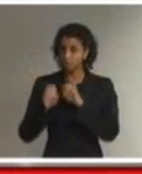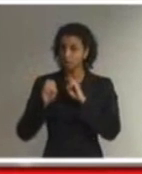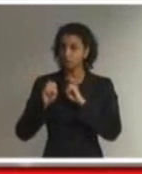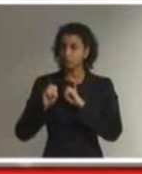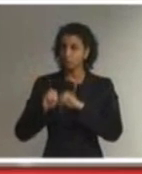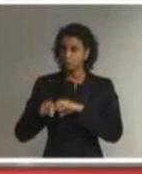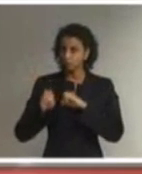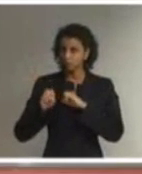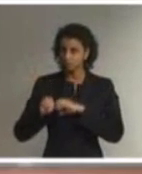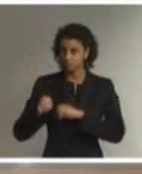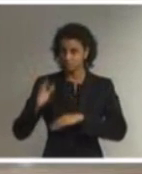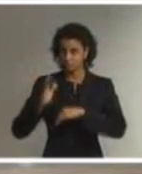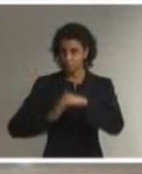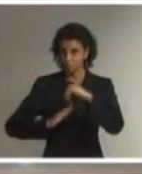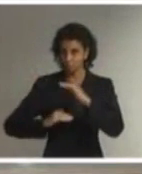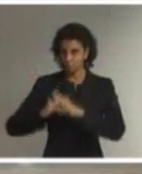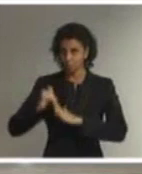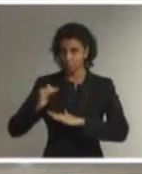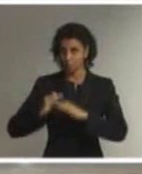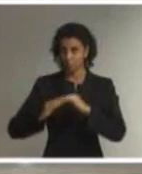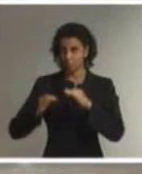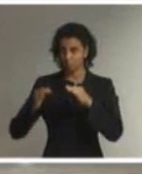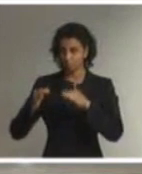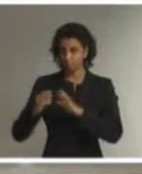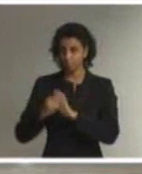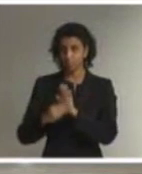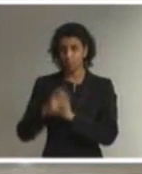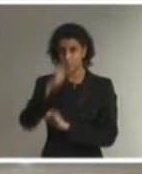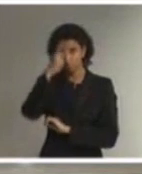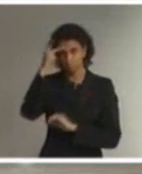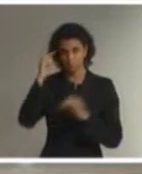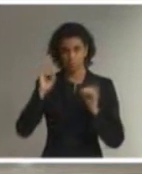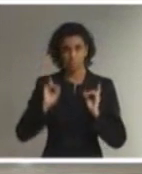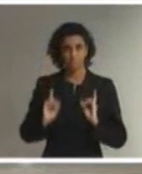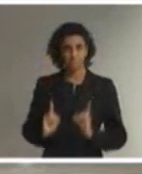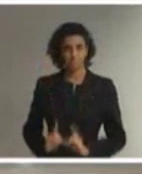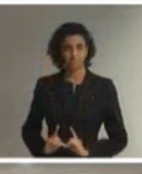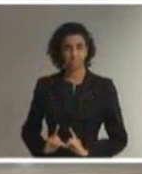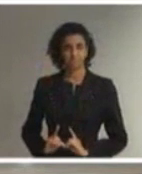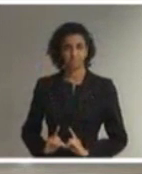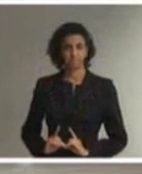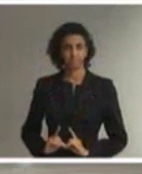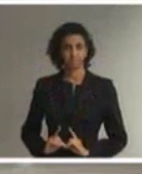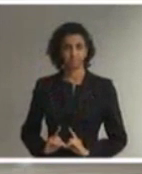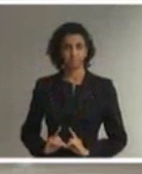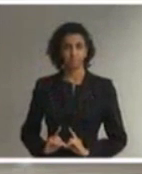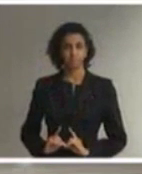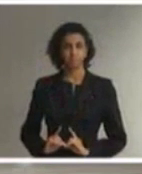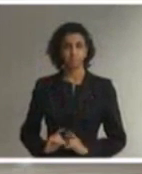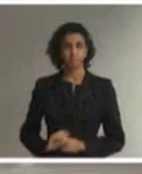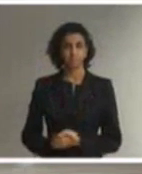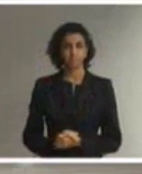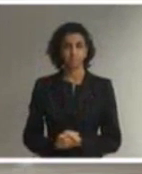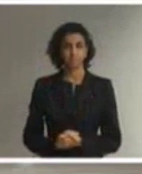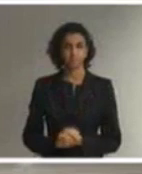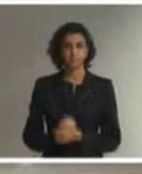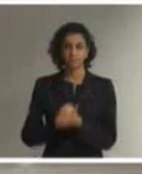profissional e metódica da pessoa com deficiência. E o grande marco